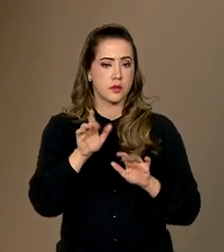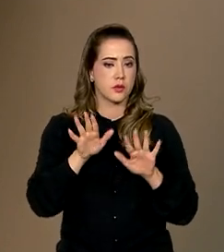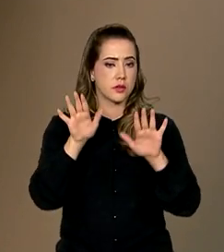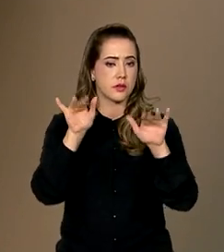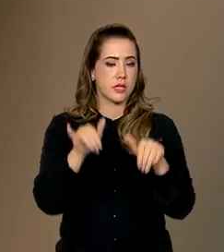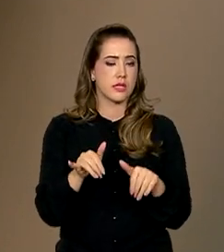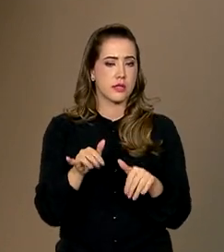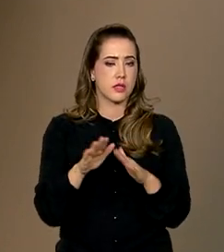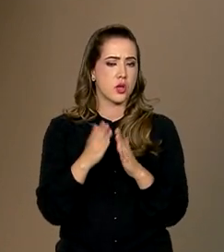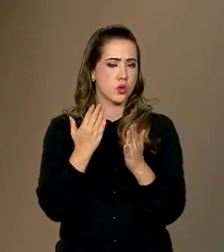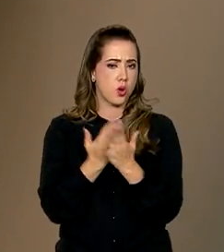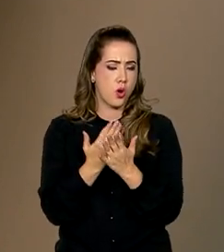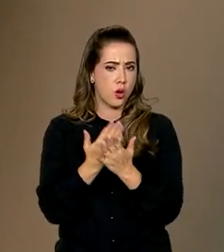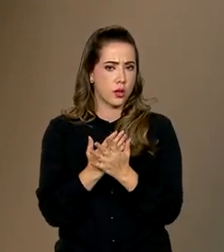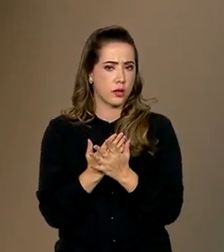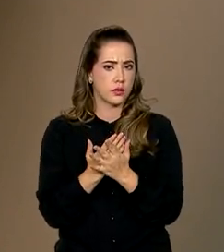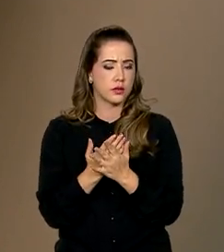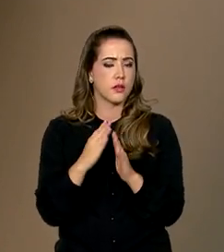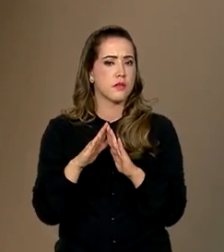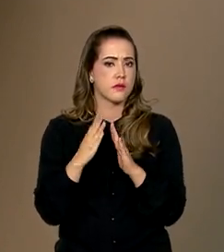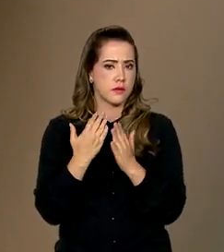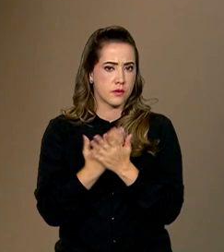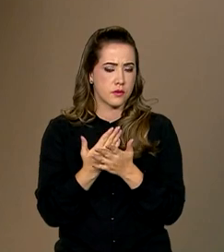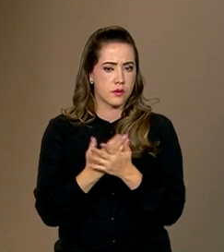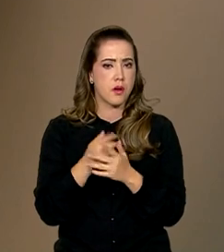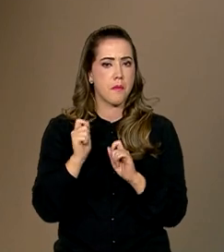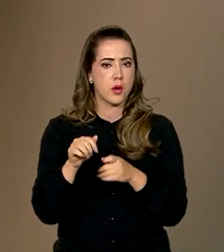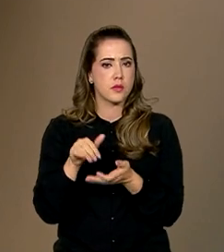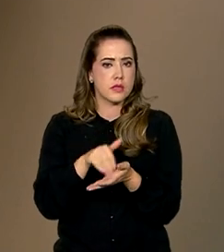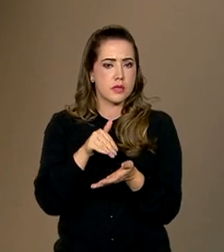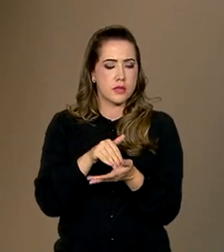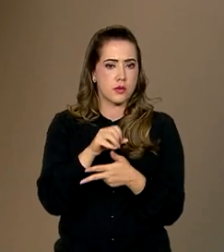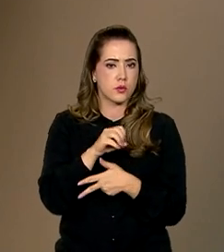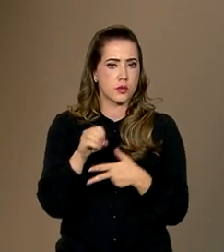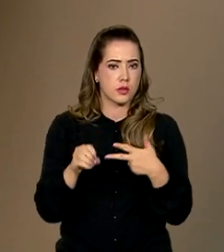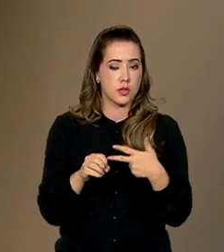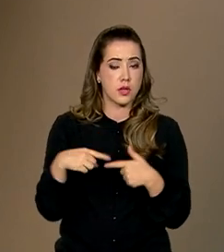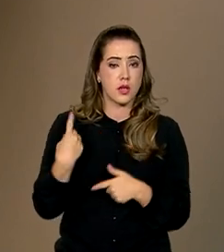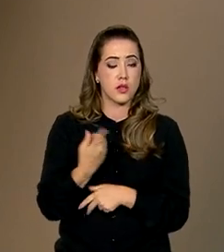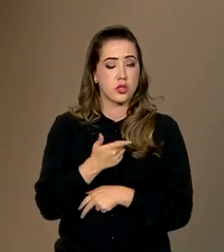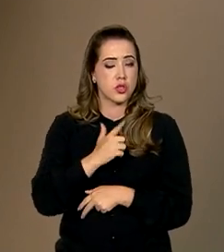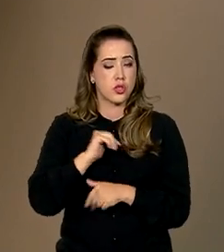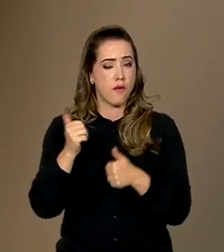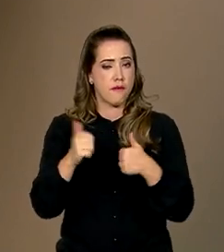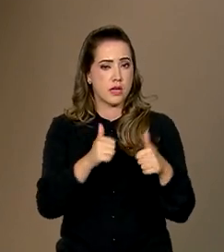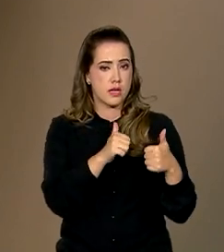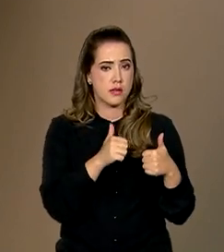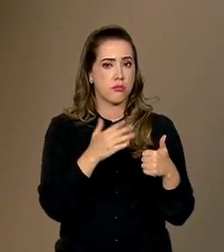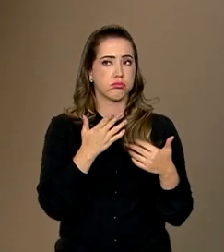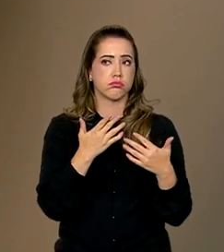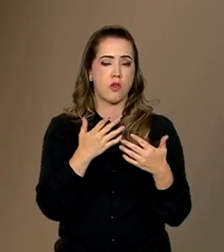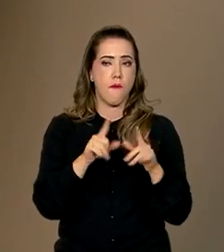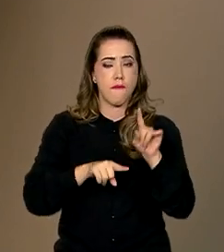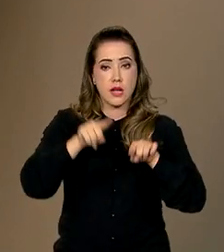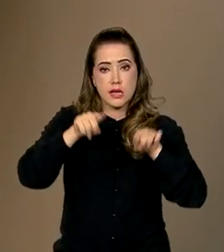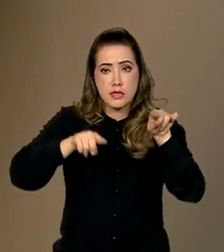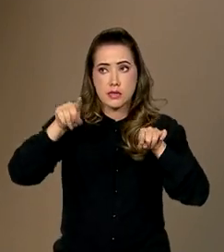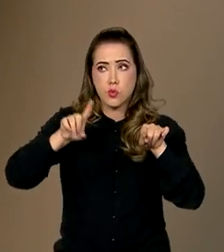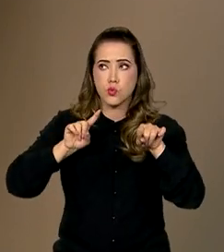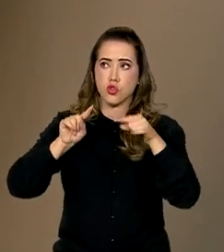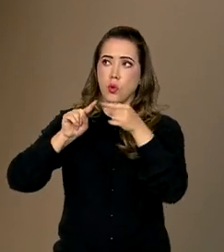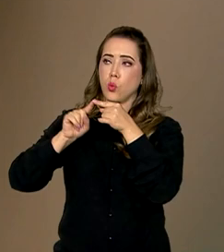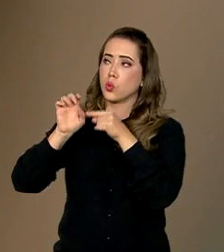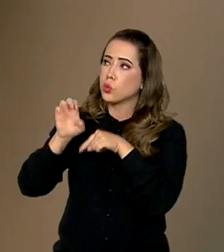na escola ainda, que estão concluindo o ensino médio, se inscrevam no Enem. A gente tem uma avaliação muito grande ainda entre os estados